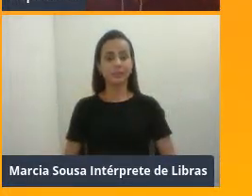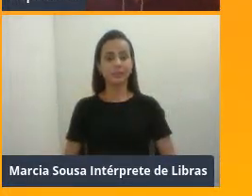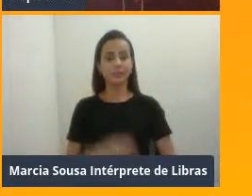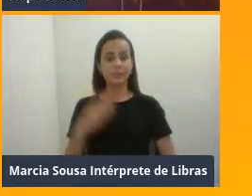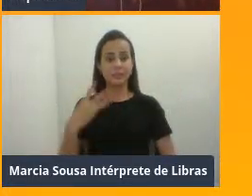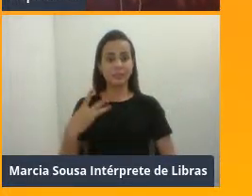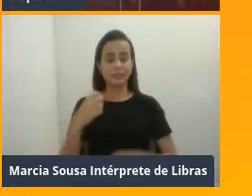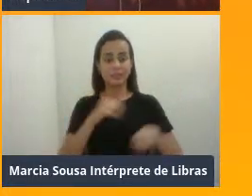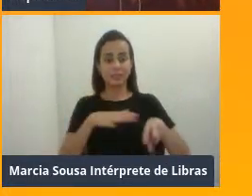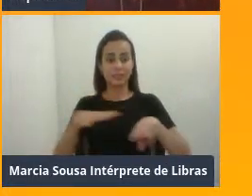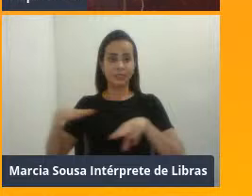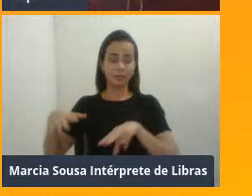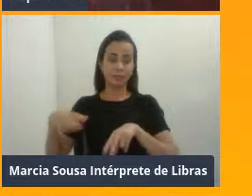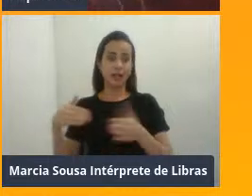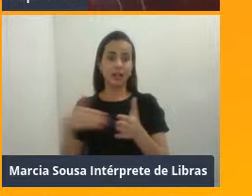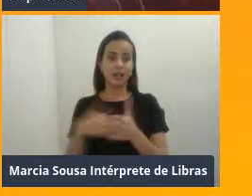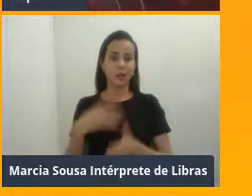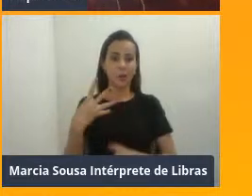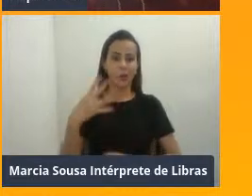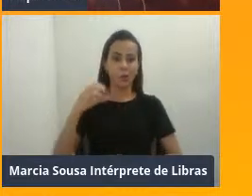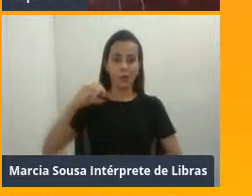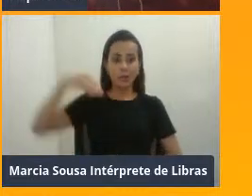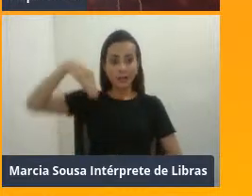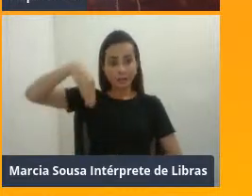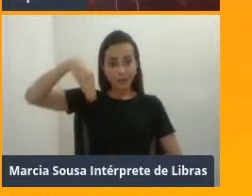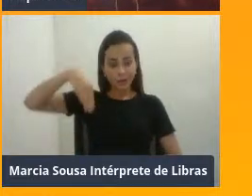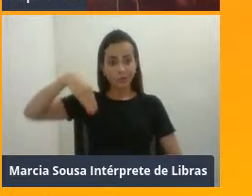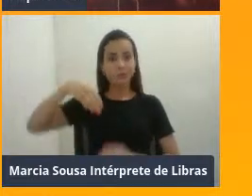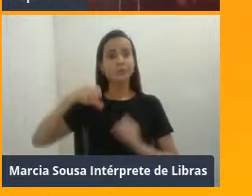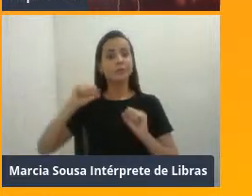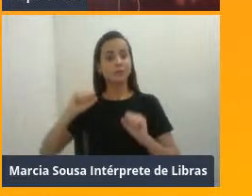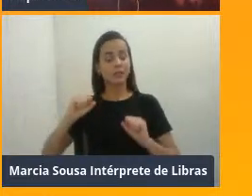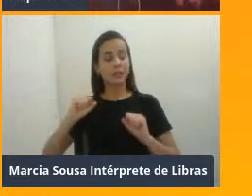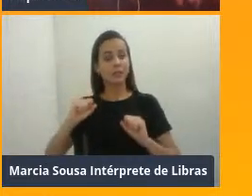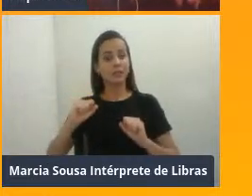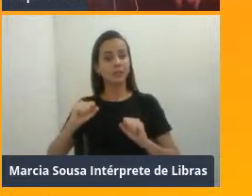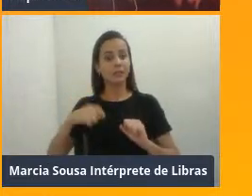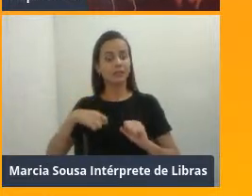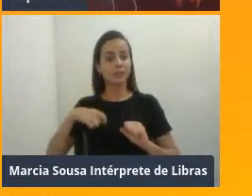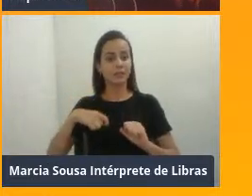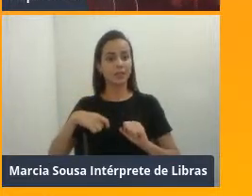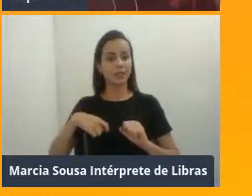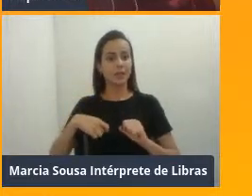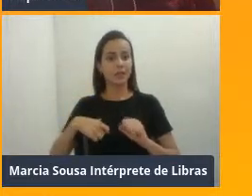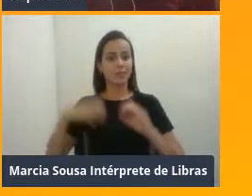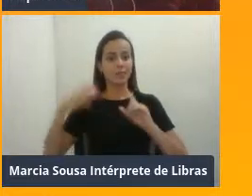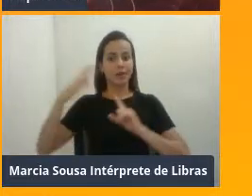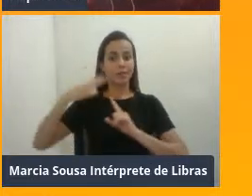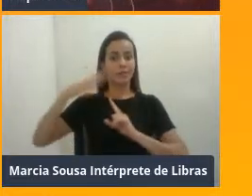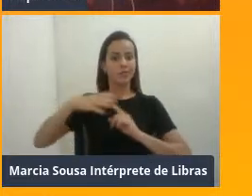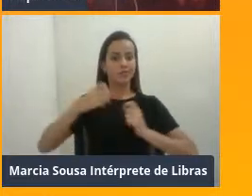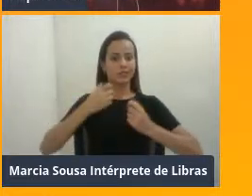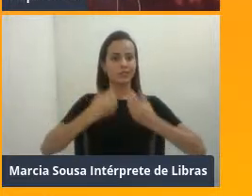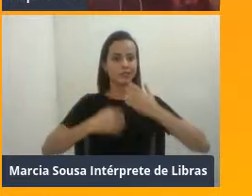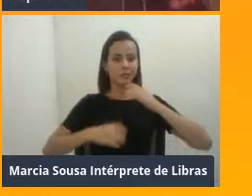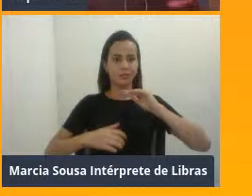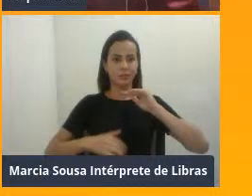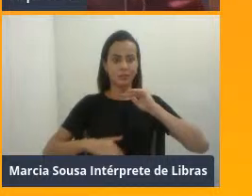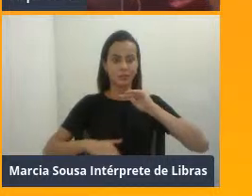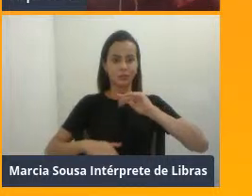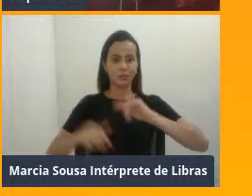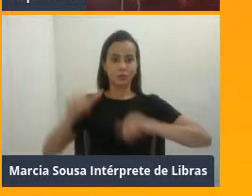semana, até 40 minutos, eles têm uma atuação no nosso sistema parecido